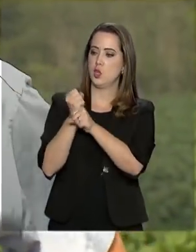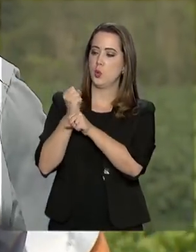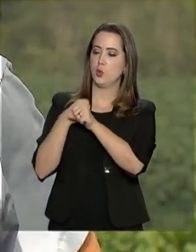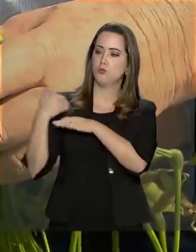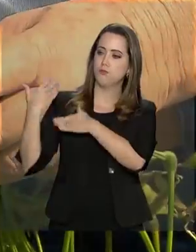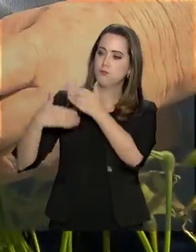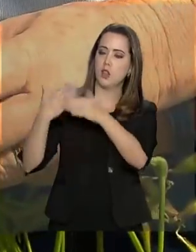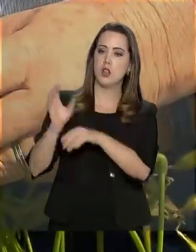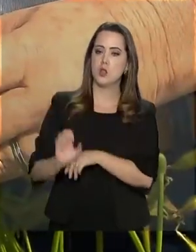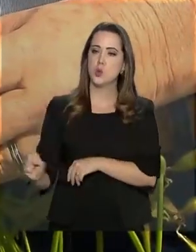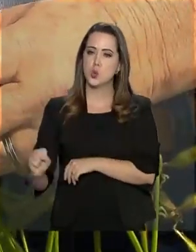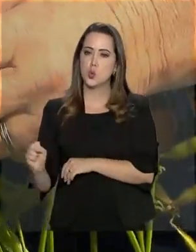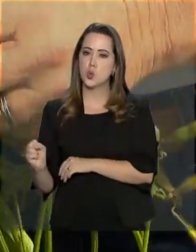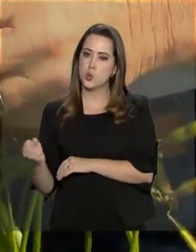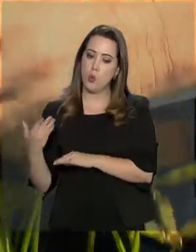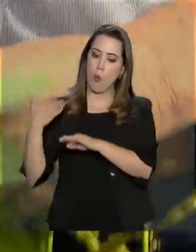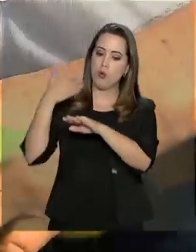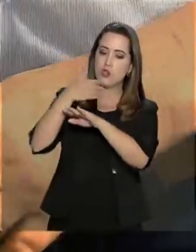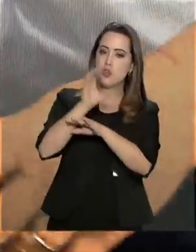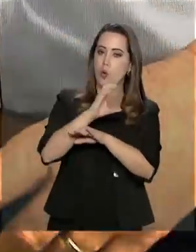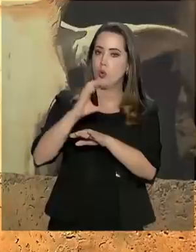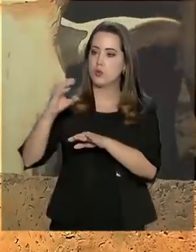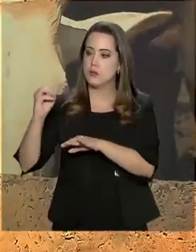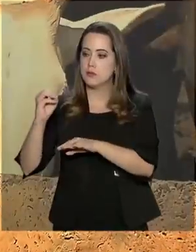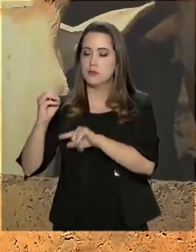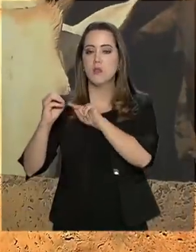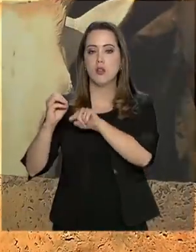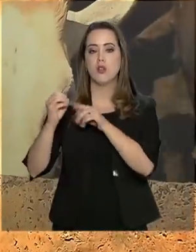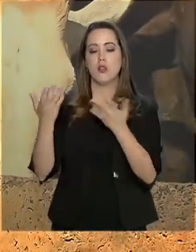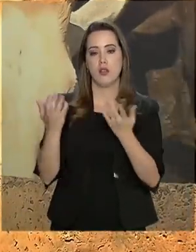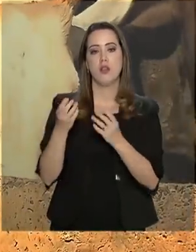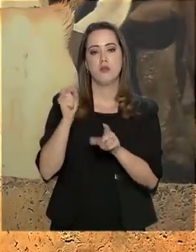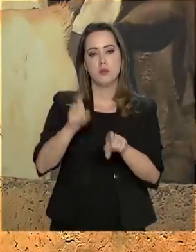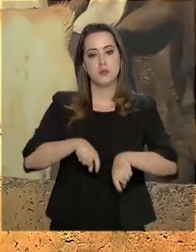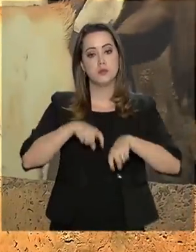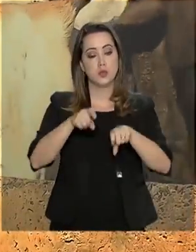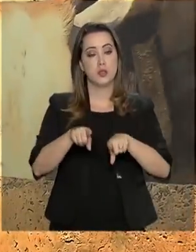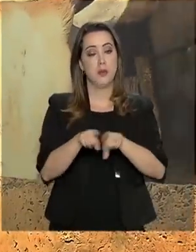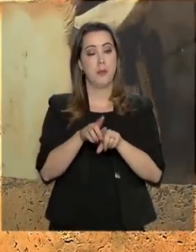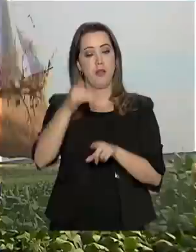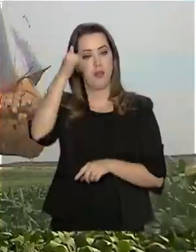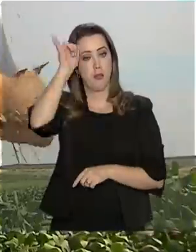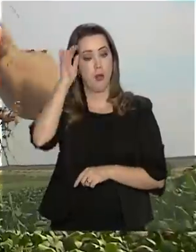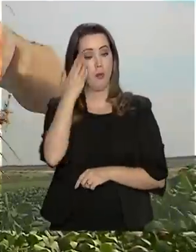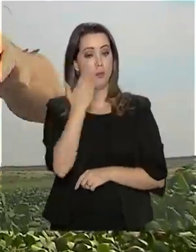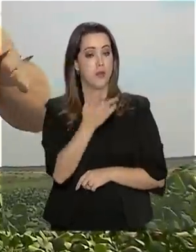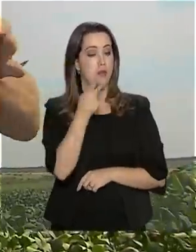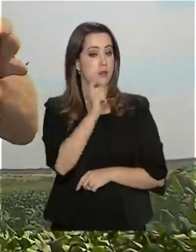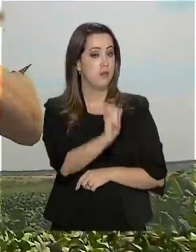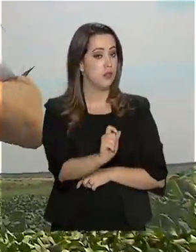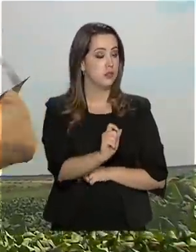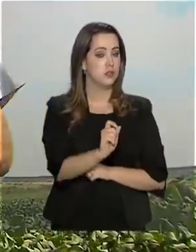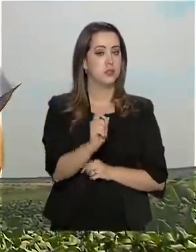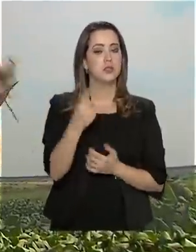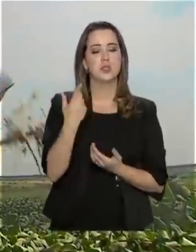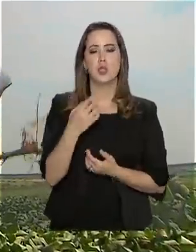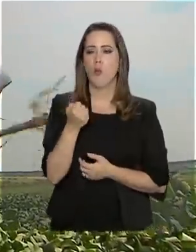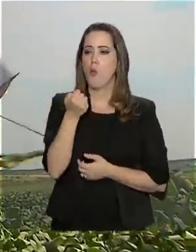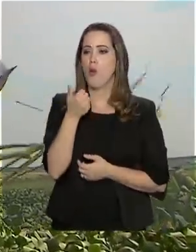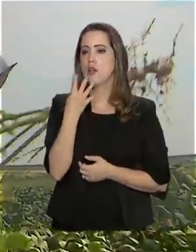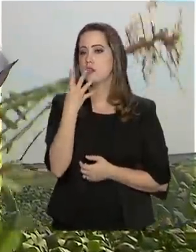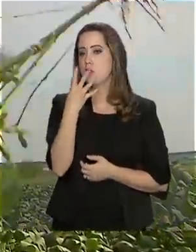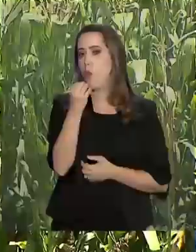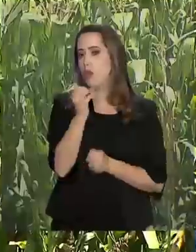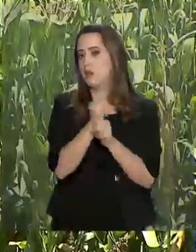centro-oeste para cultivar soja e milho, além de criar gado para o abate. Ele confirma que em quase